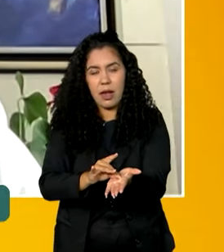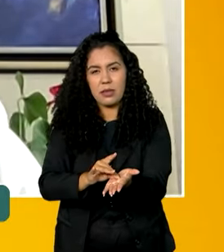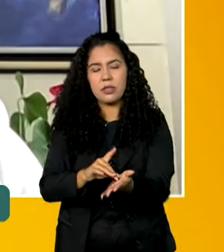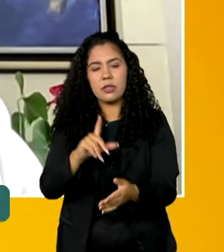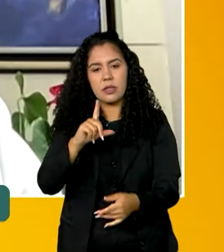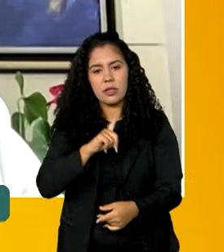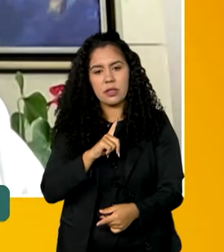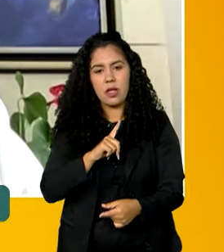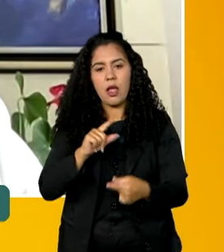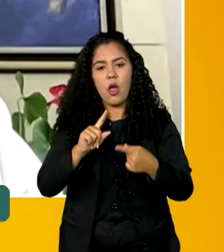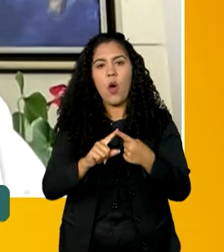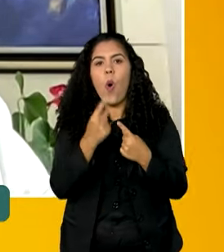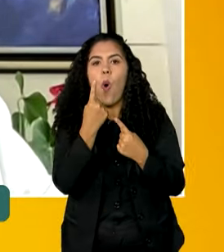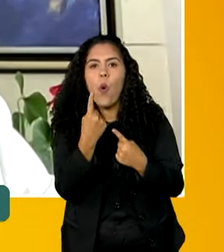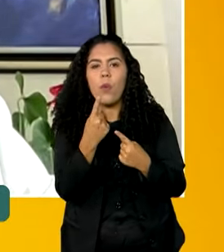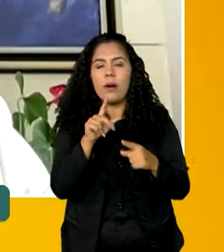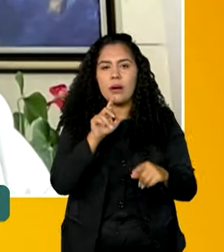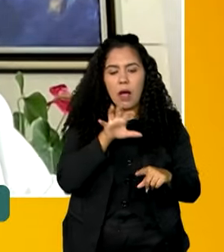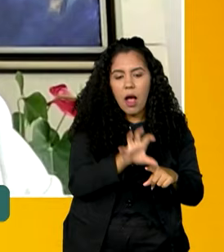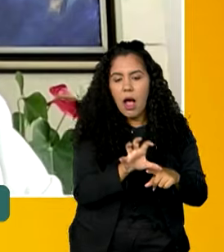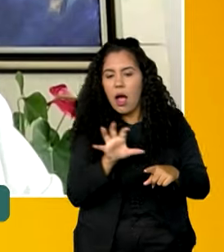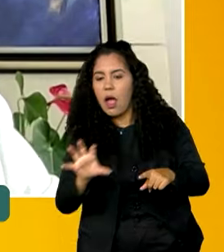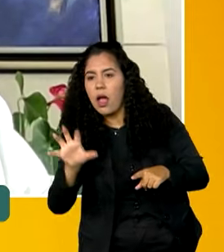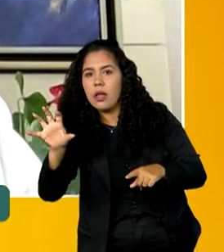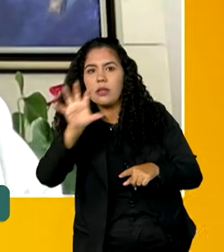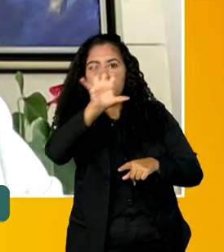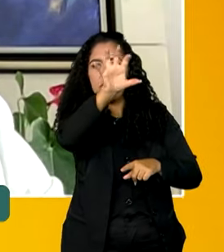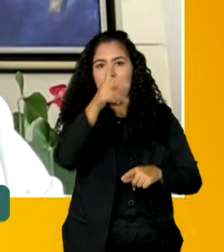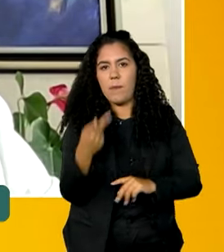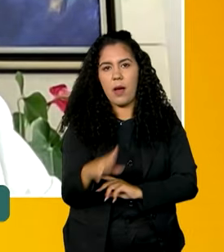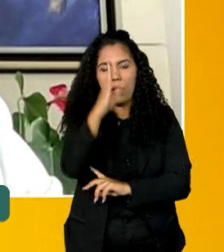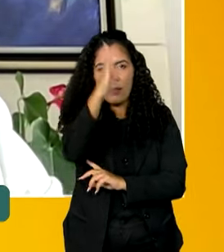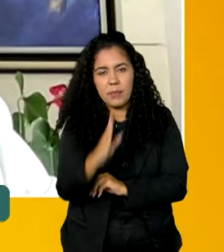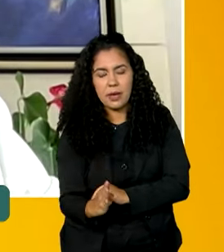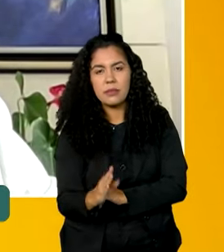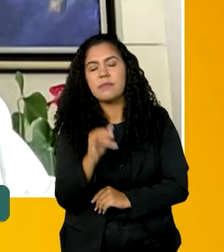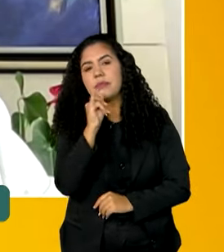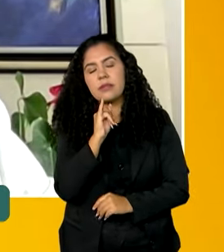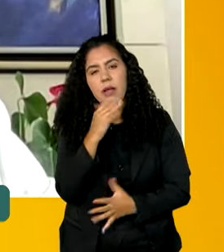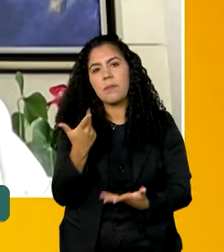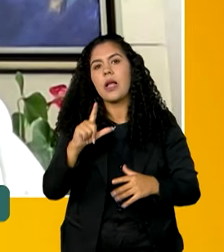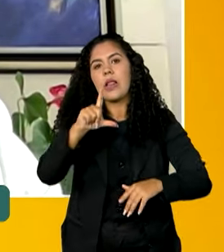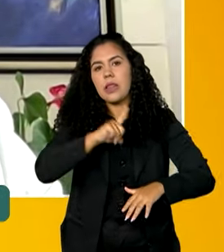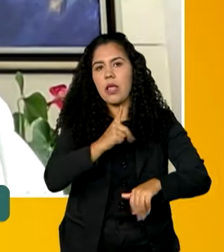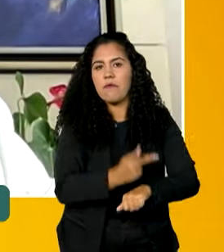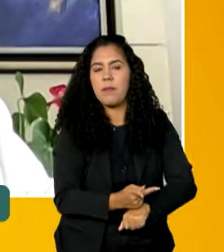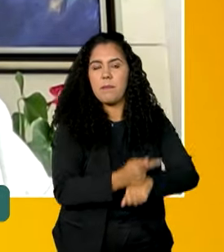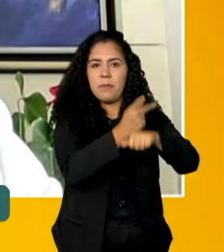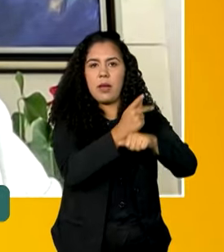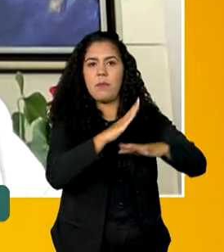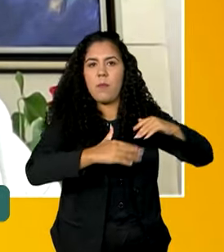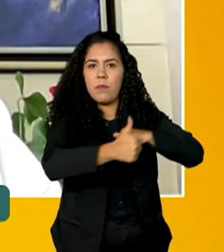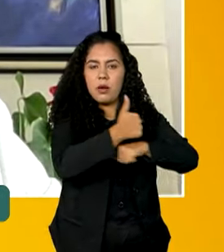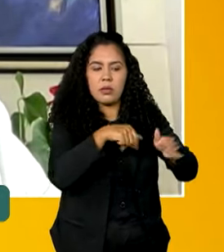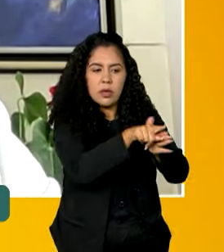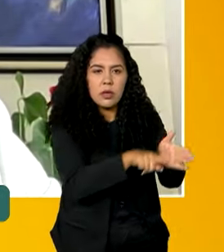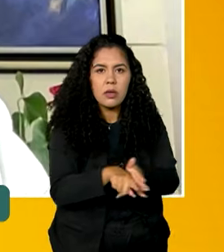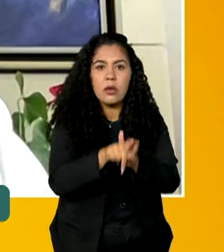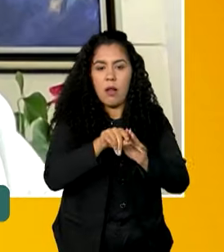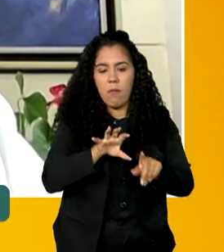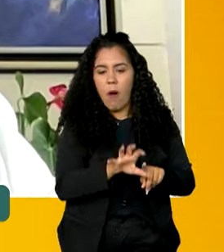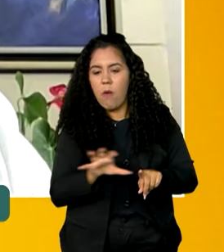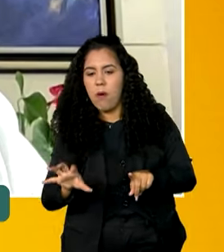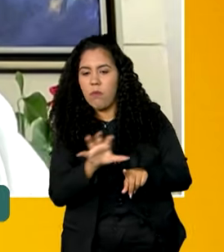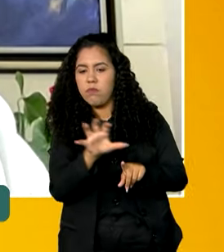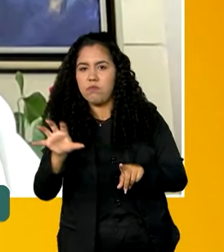uma por cada região do país. Então, houve premiação de pesquisadoras de todas as regiões do nosso país,